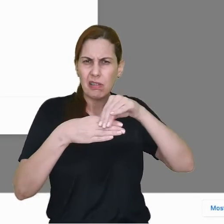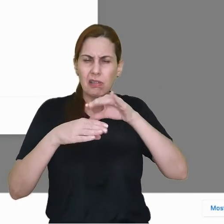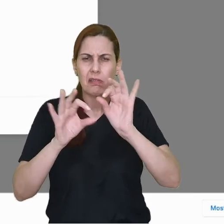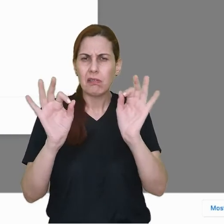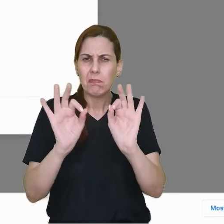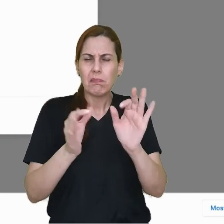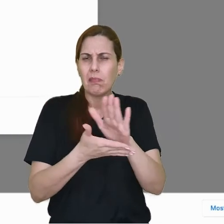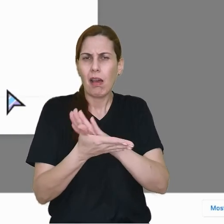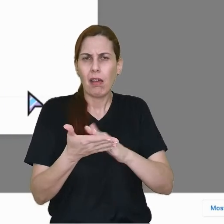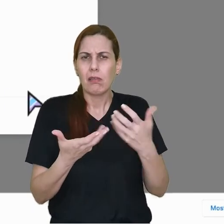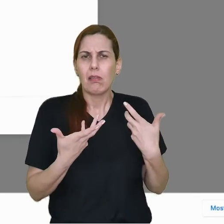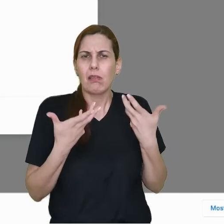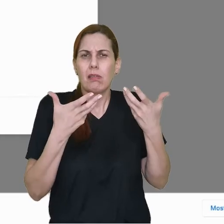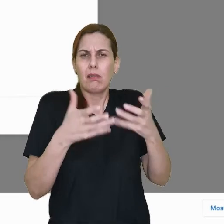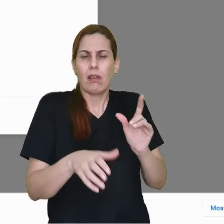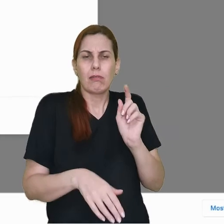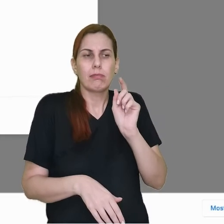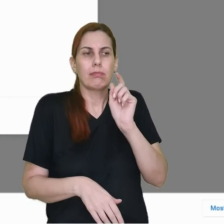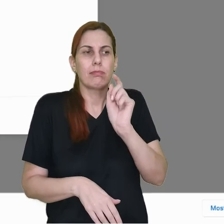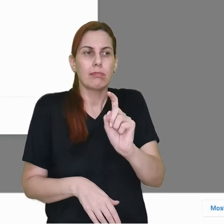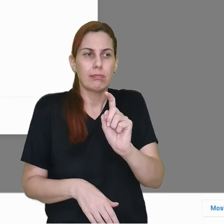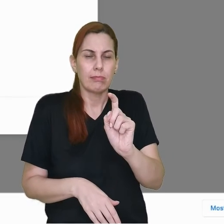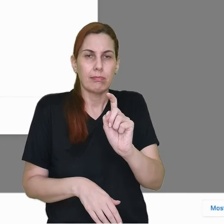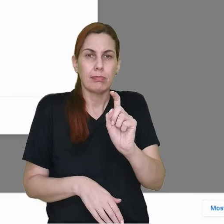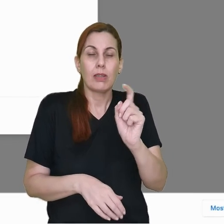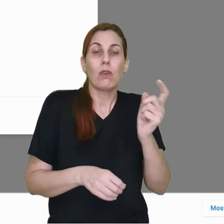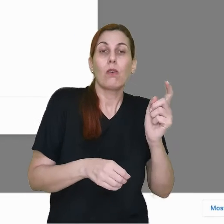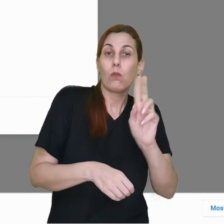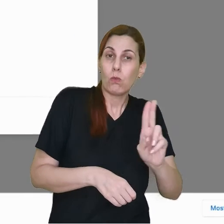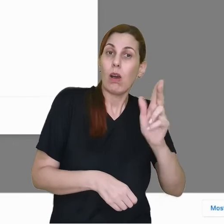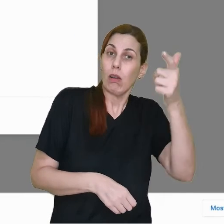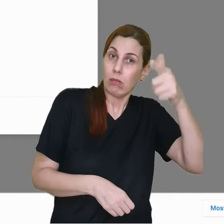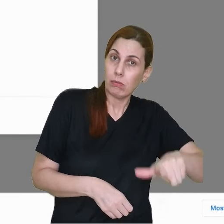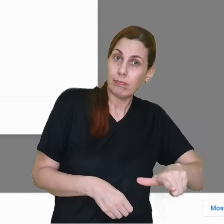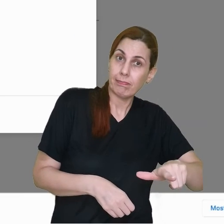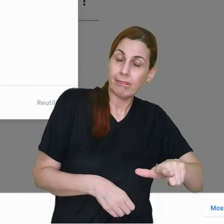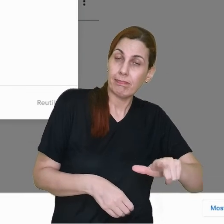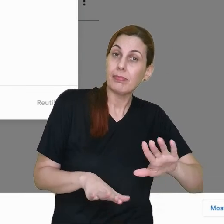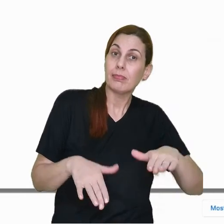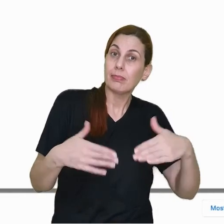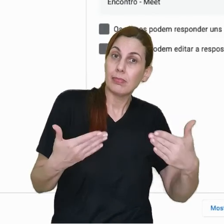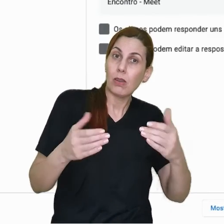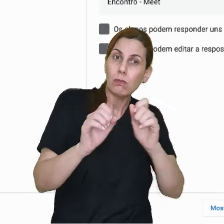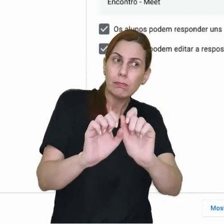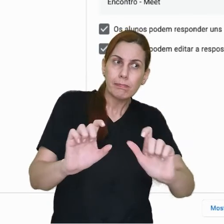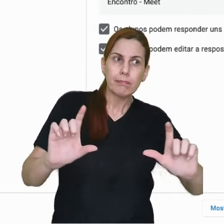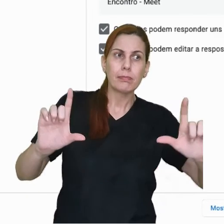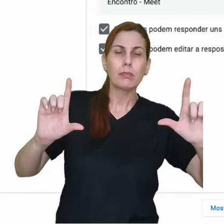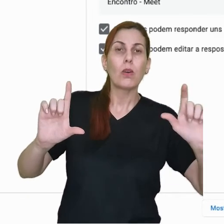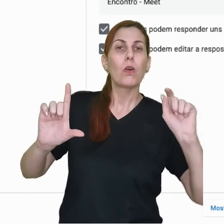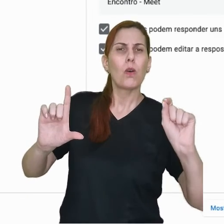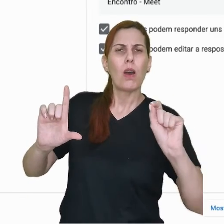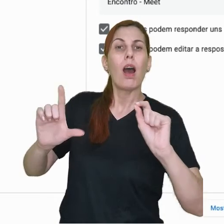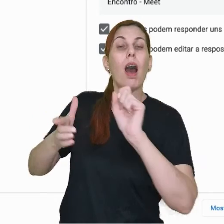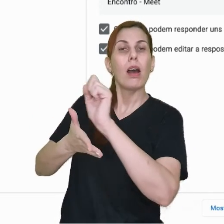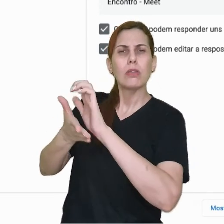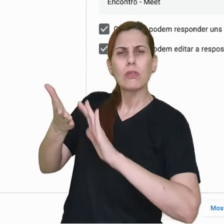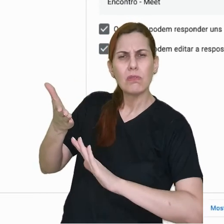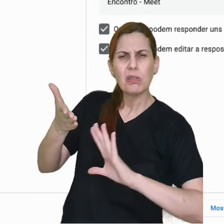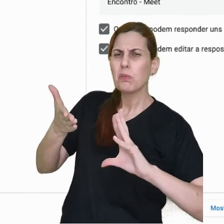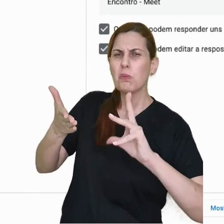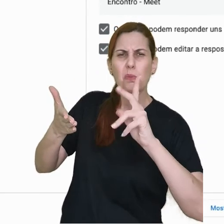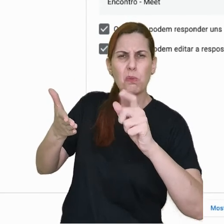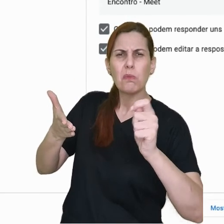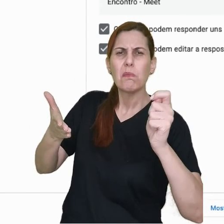atividade, tá? Clico aqui e venho em Reutilizar. E aí vai aparecer toda a atividade, você